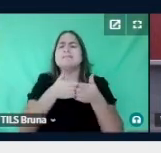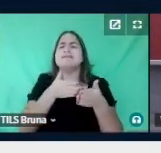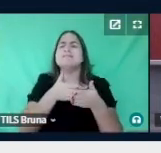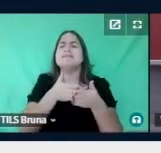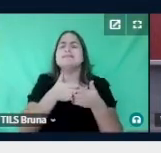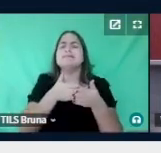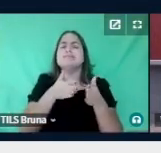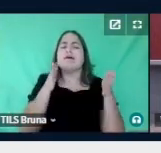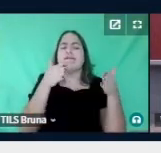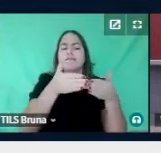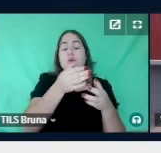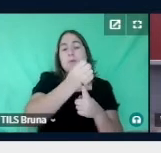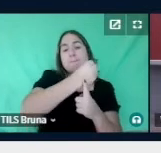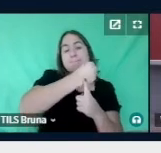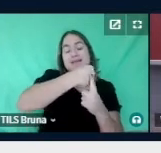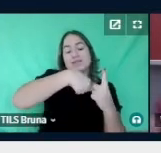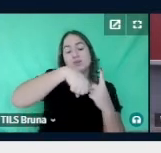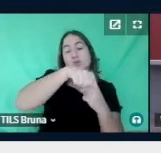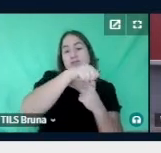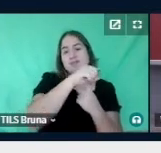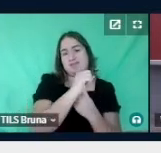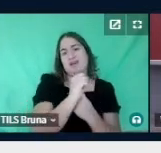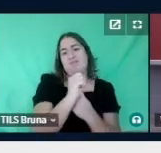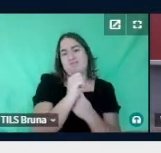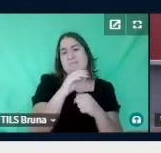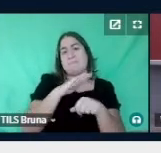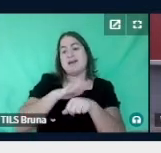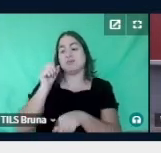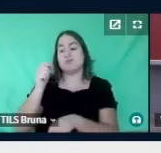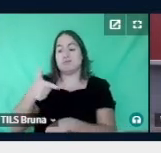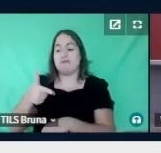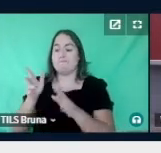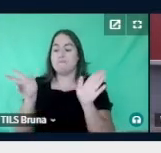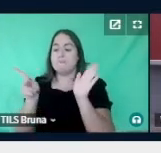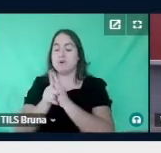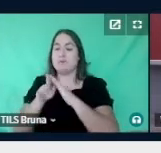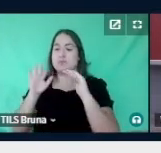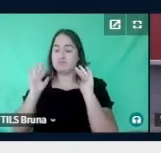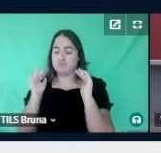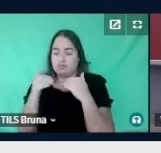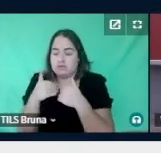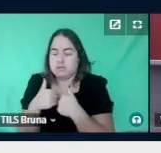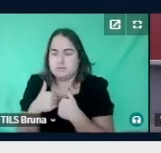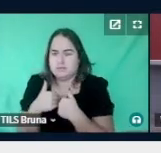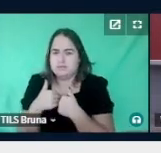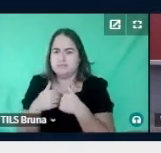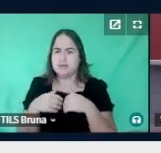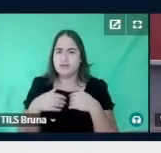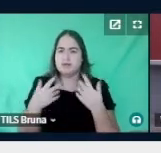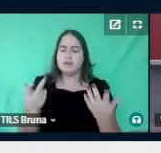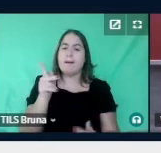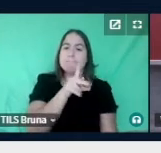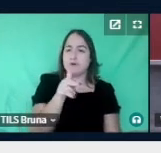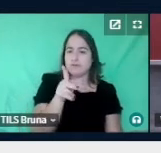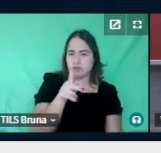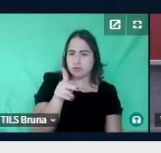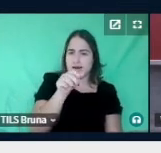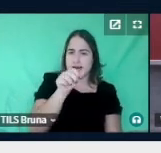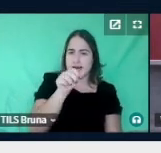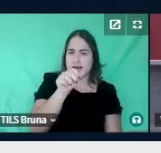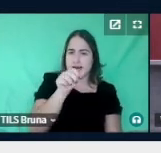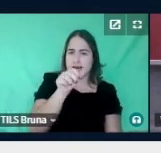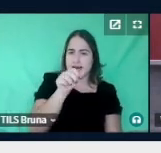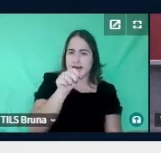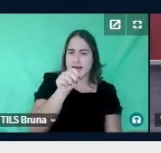do que as barreiras impostas pelo espectro autista. A professora Amanda era professora de inglês até